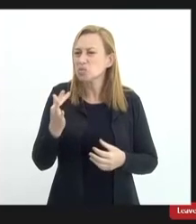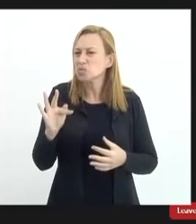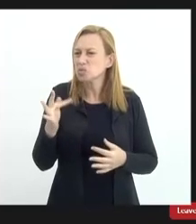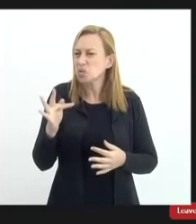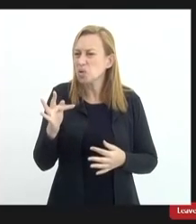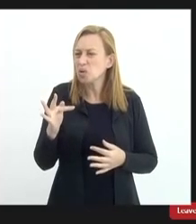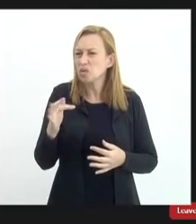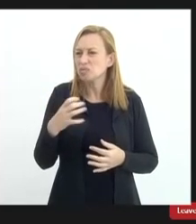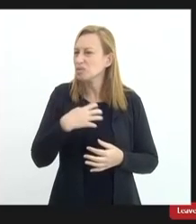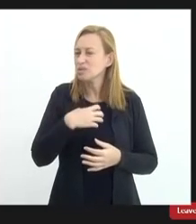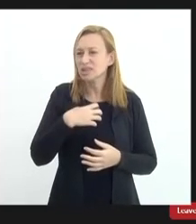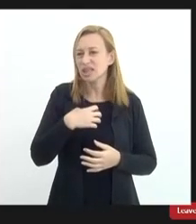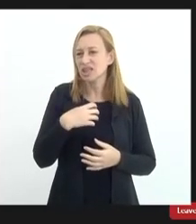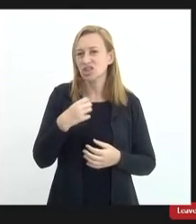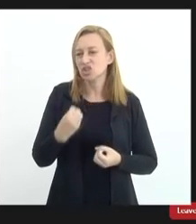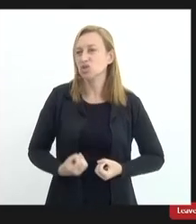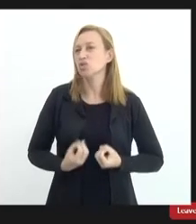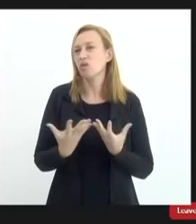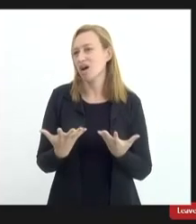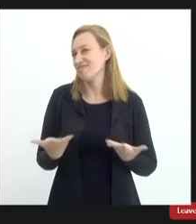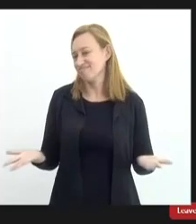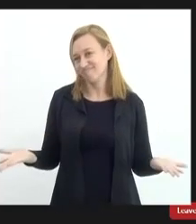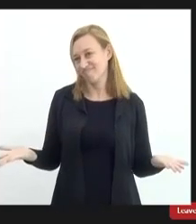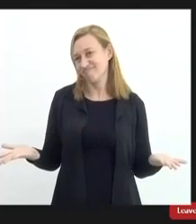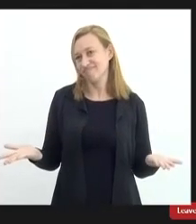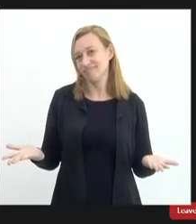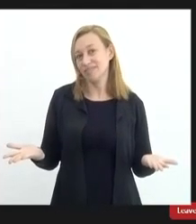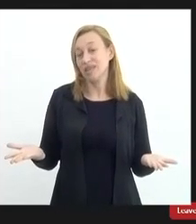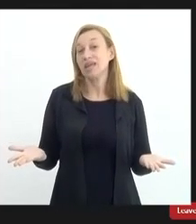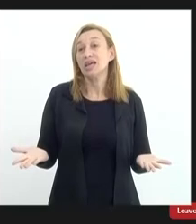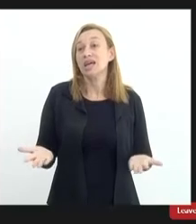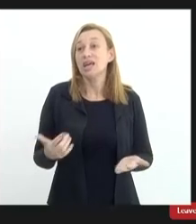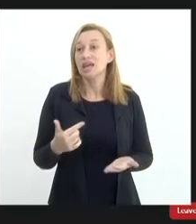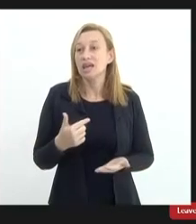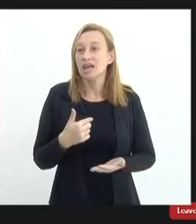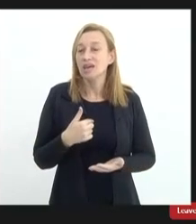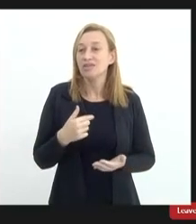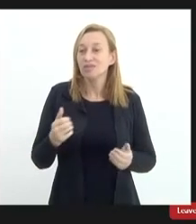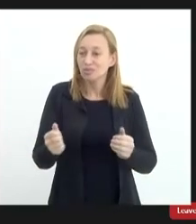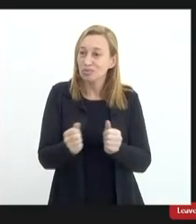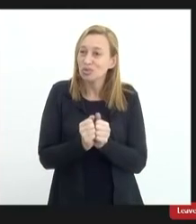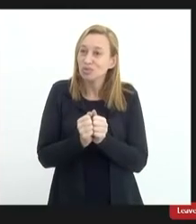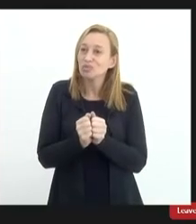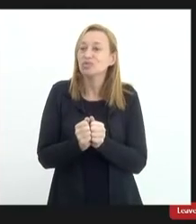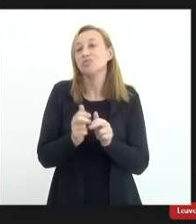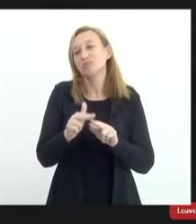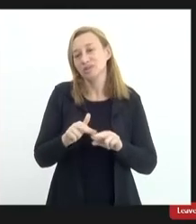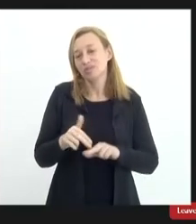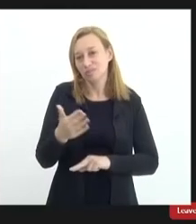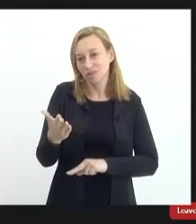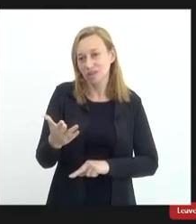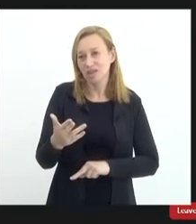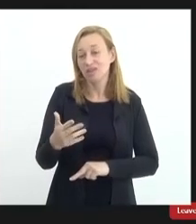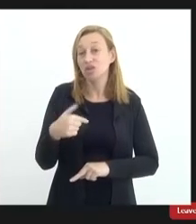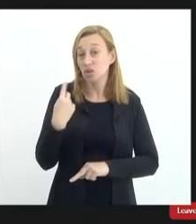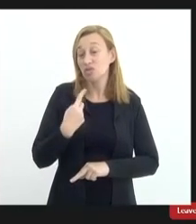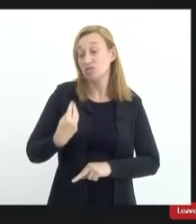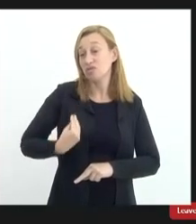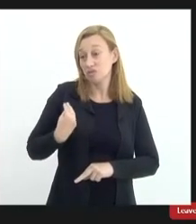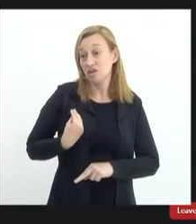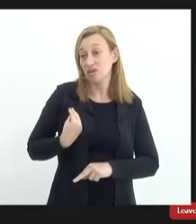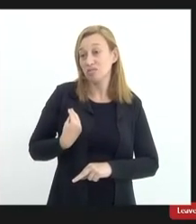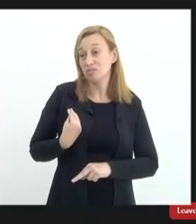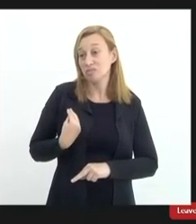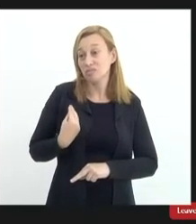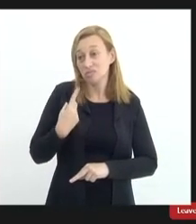como doador então eu estou muito envolvida por causa disso porque nós vivenciamos isso